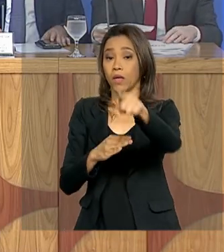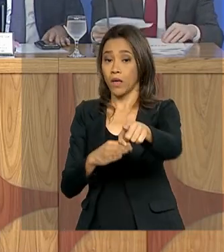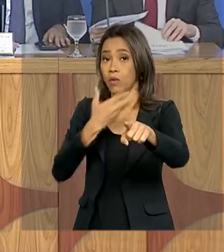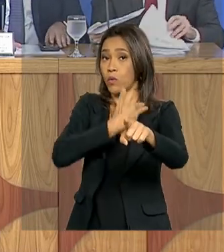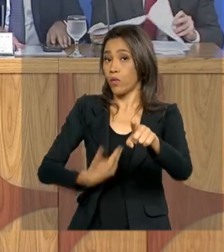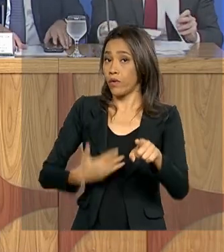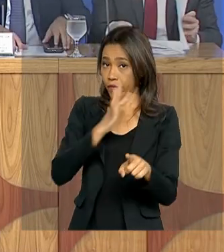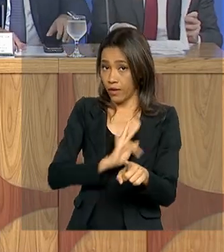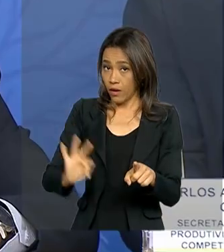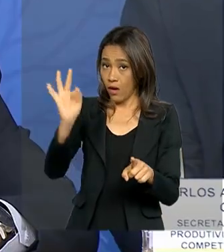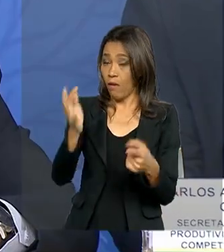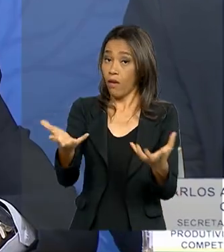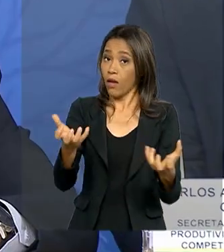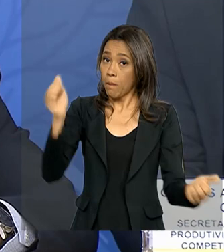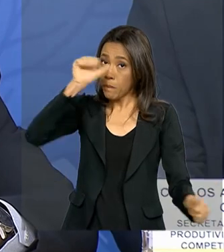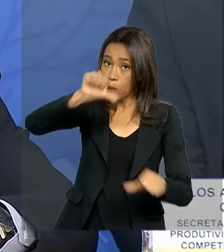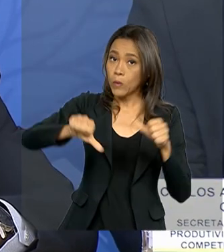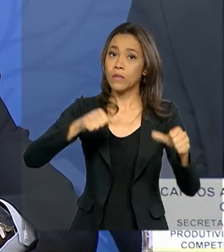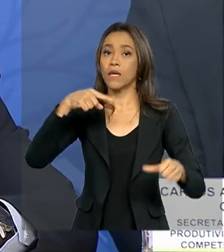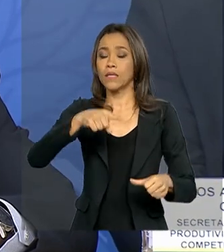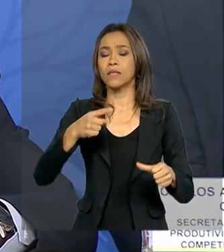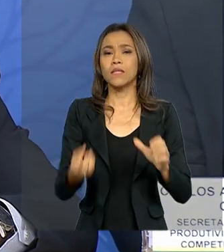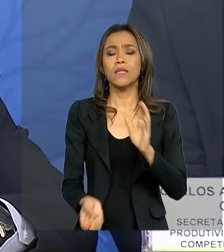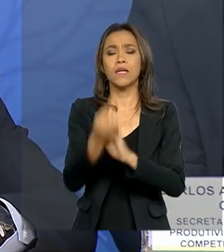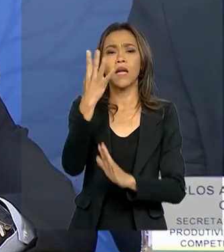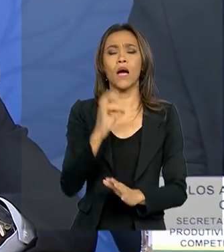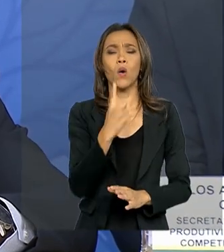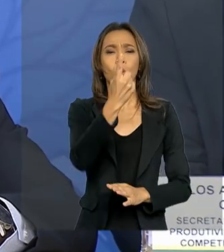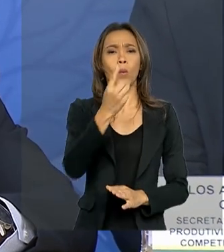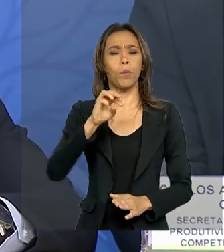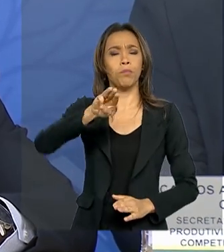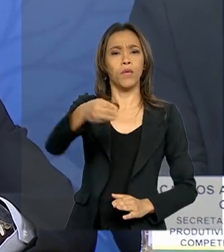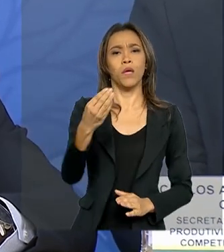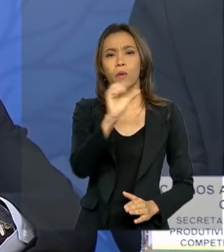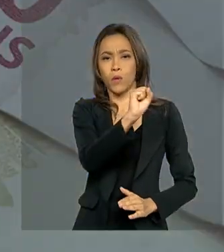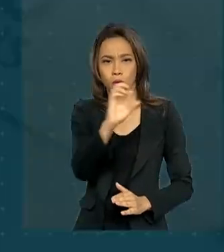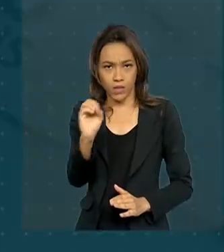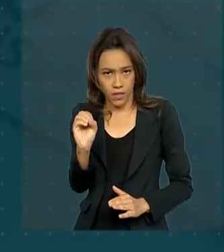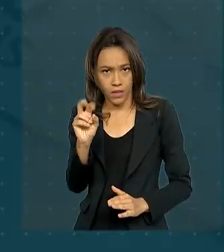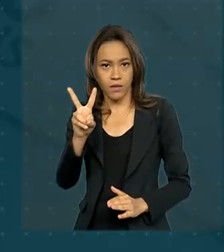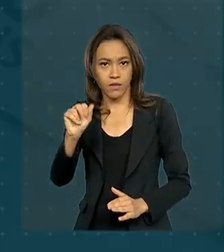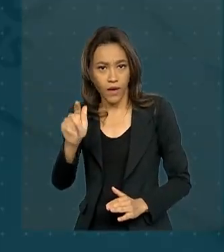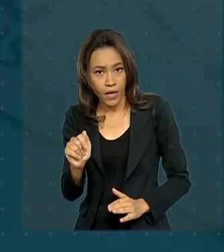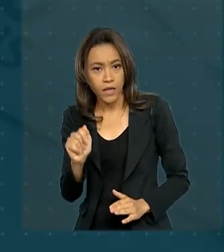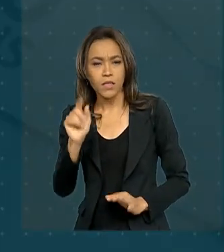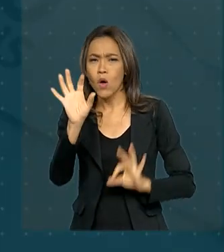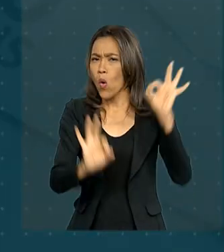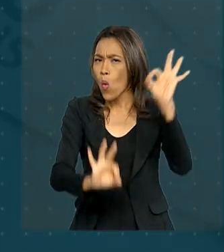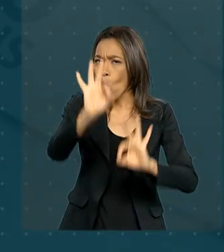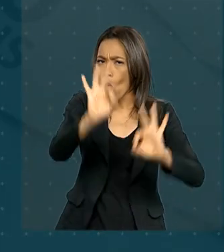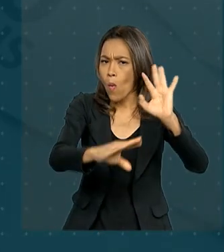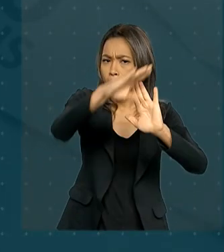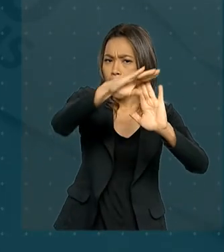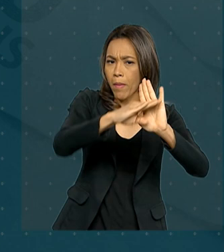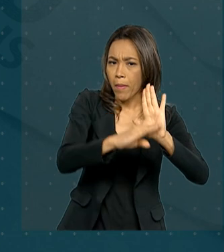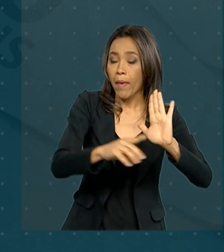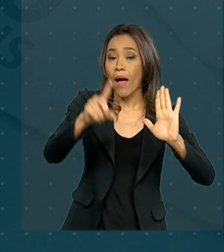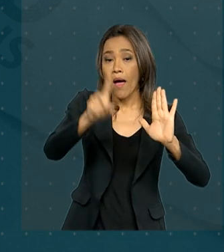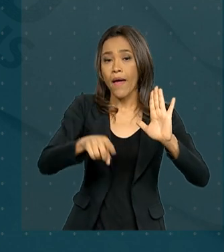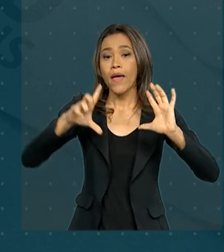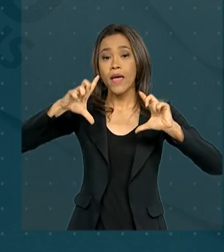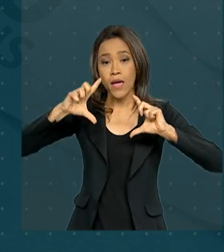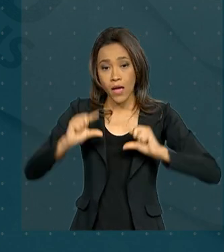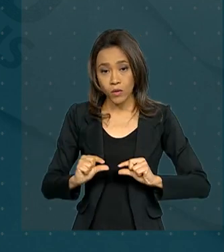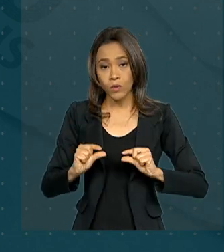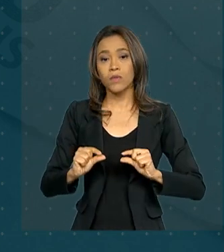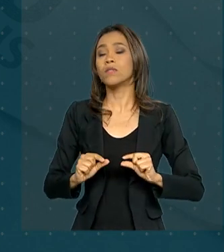mudar essa realidade e criar 1,8 milhão de vagas nos próximos dois anos. O plano é baratear o custo do emprego com